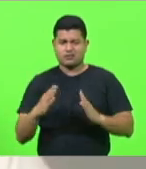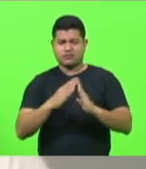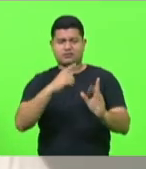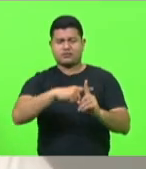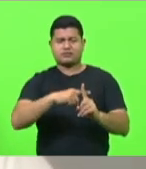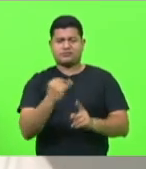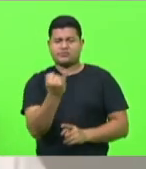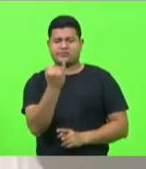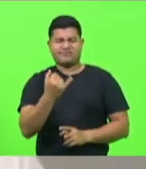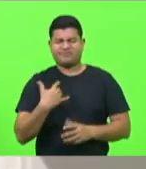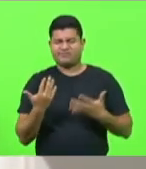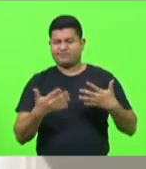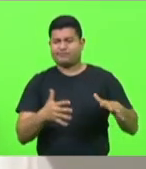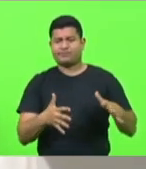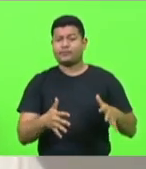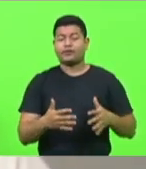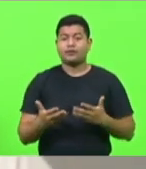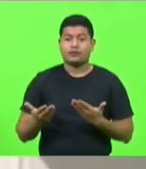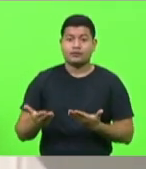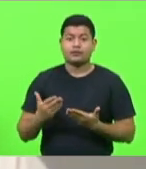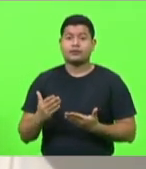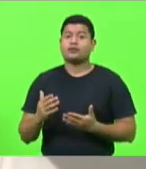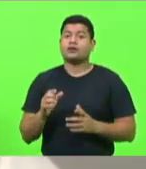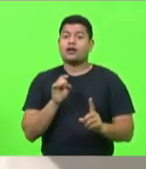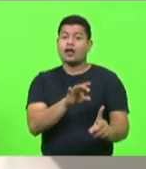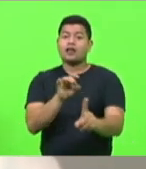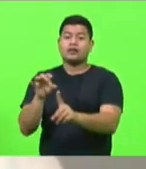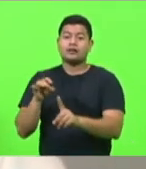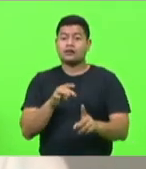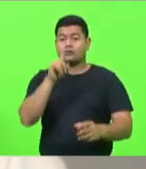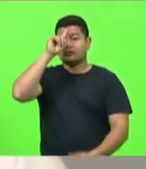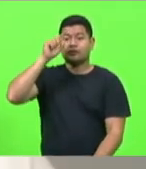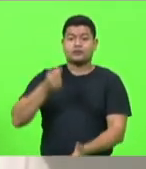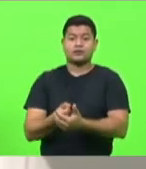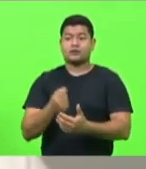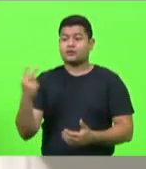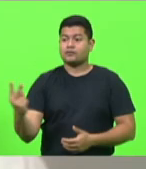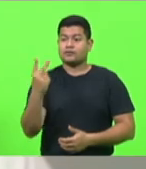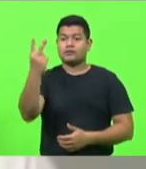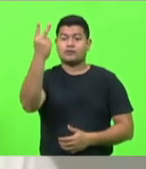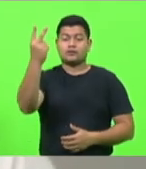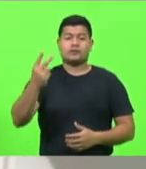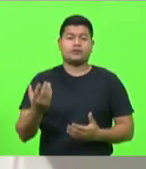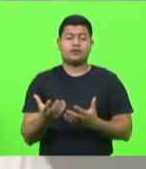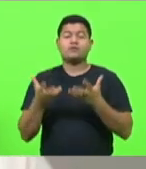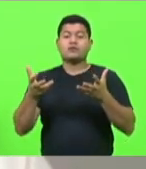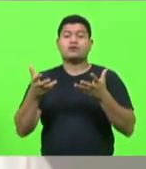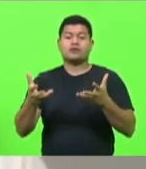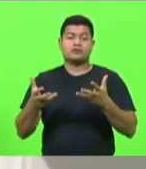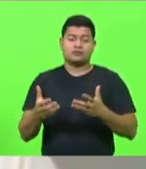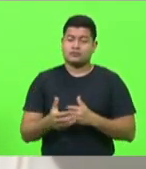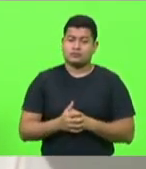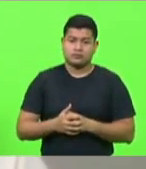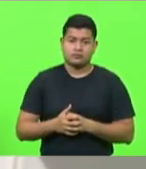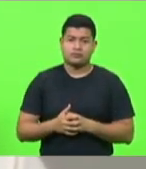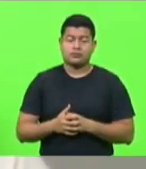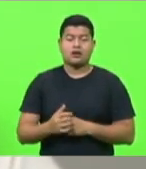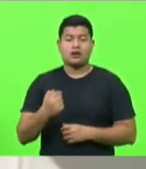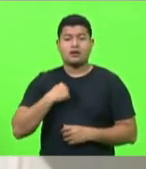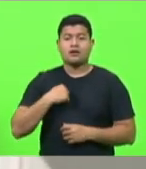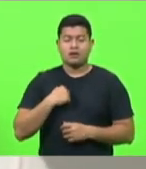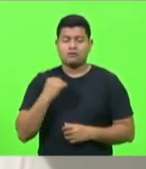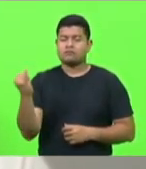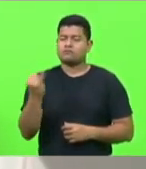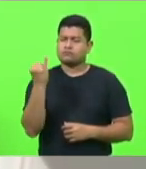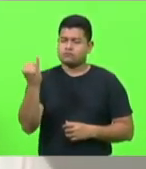subjetivo. Cada um confere o valor às coisas da maneira que escolher conferir. E, para mim, por exemplo, é importante. Para